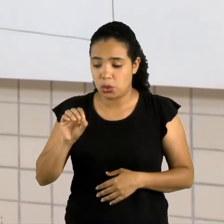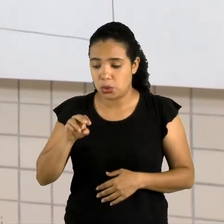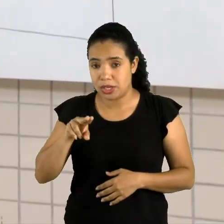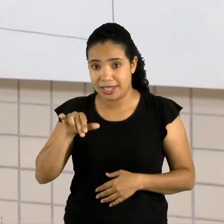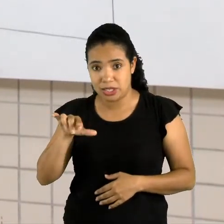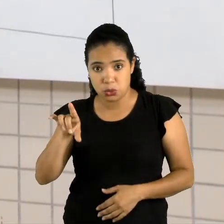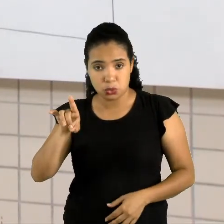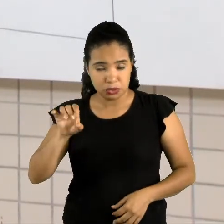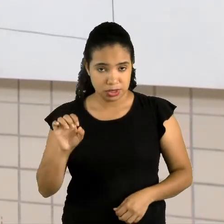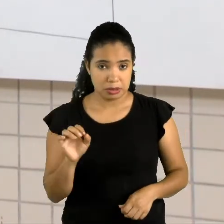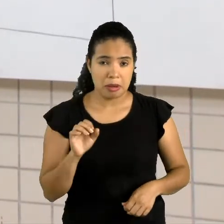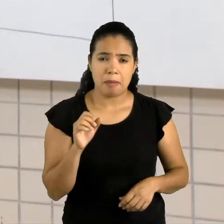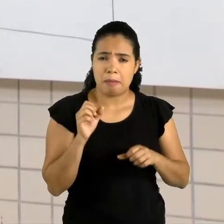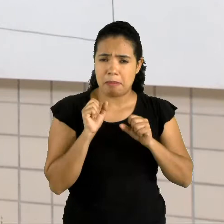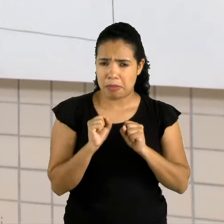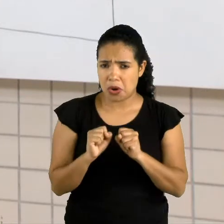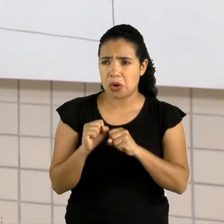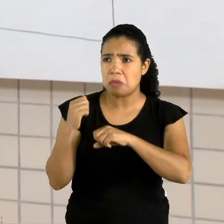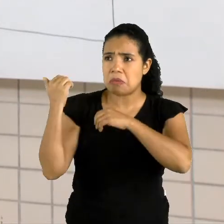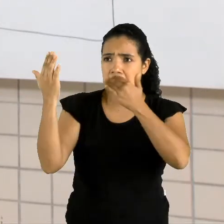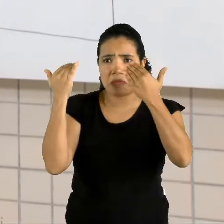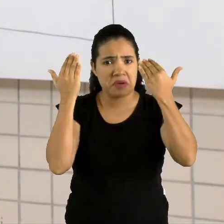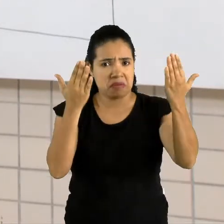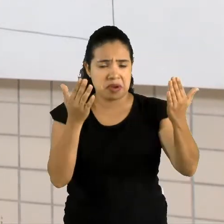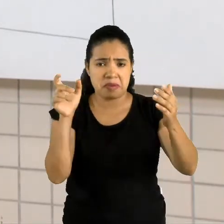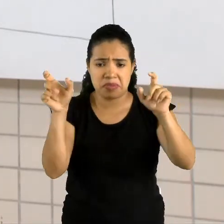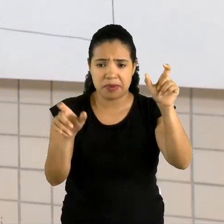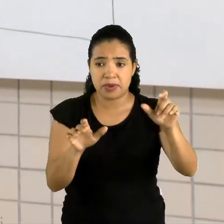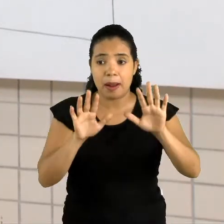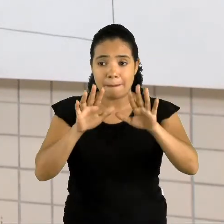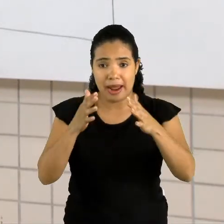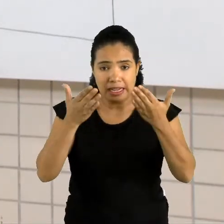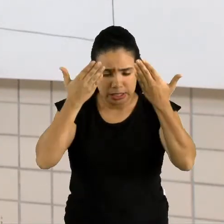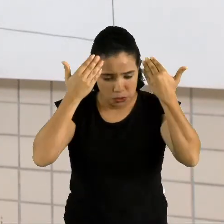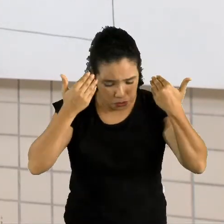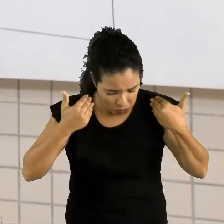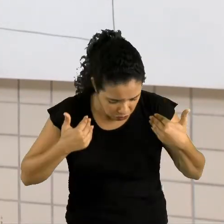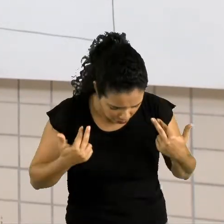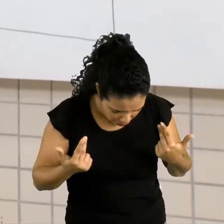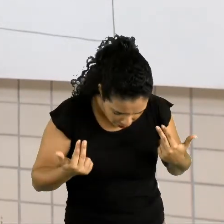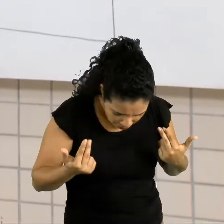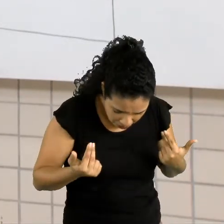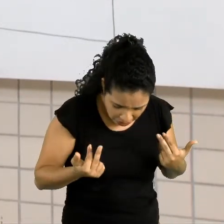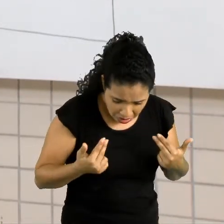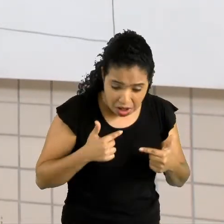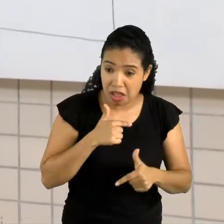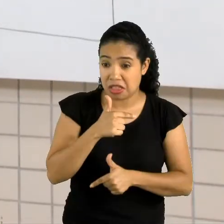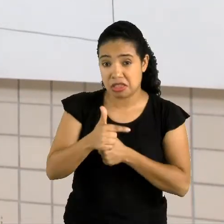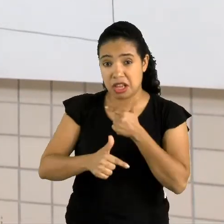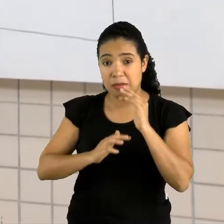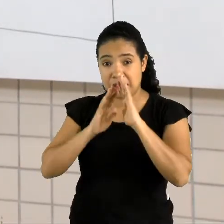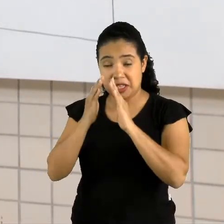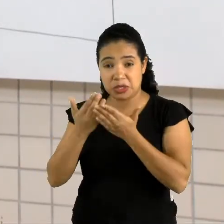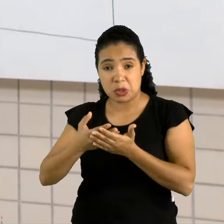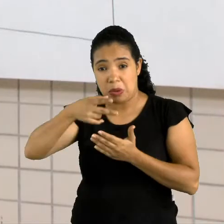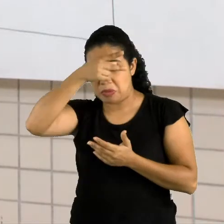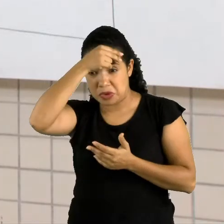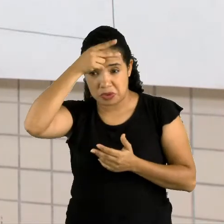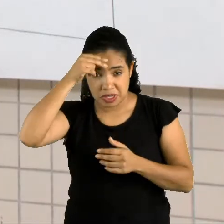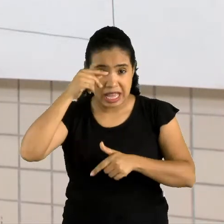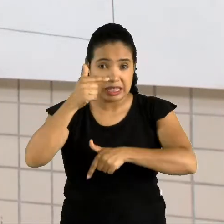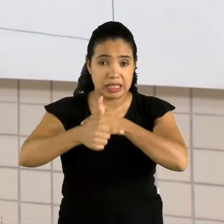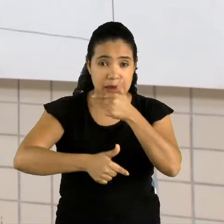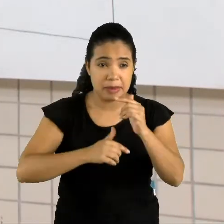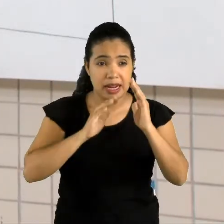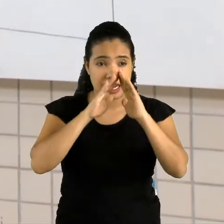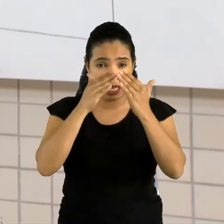mundo, afora. Mas, desse jeito, que trabalha na rede municipal, que trabalha na